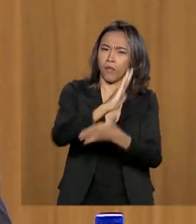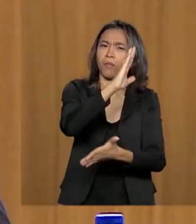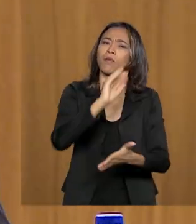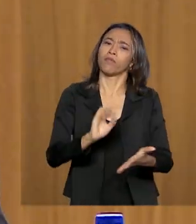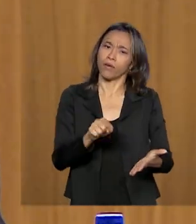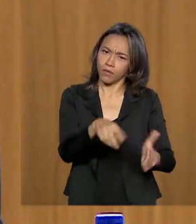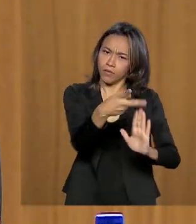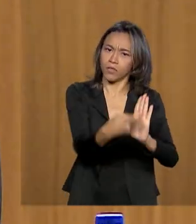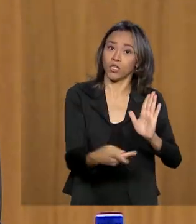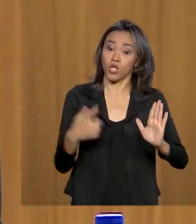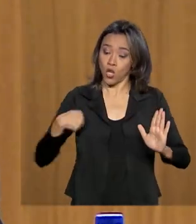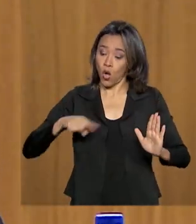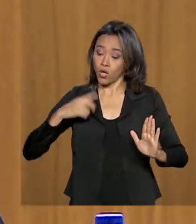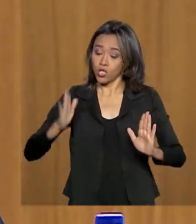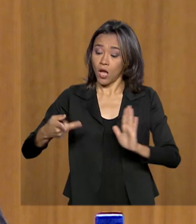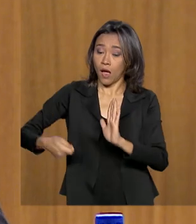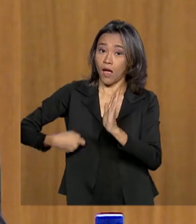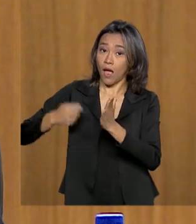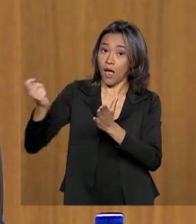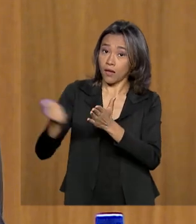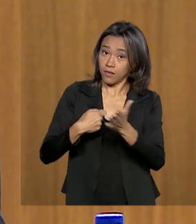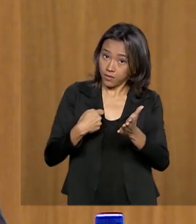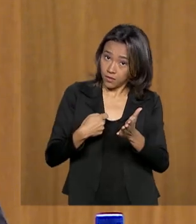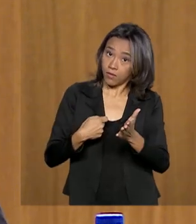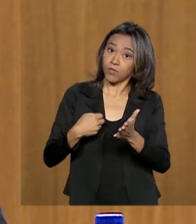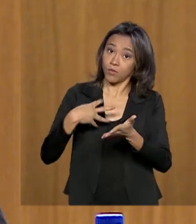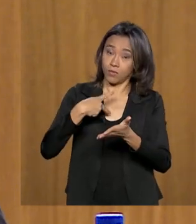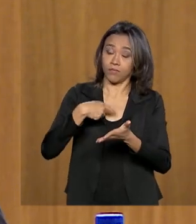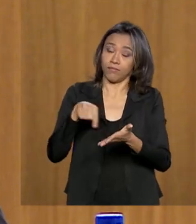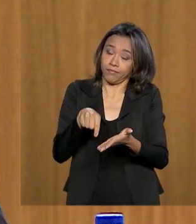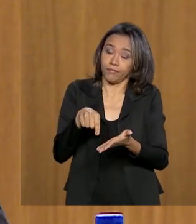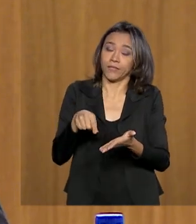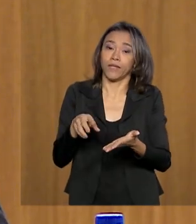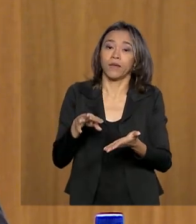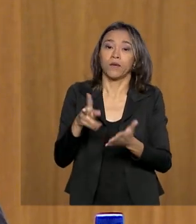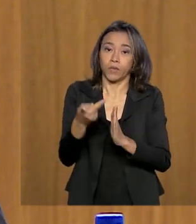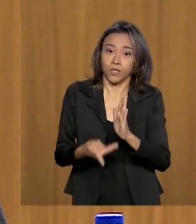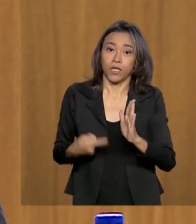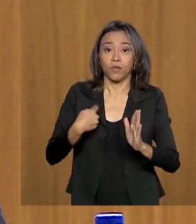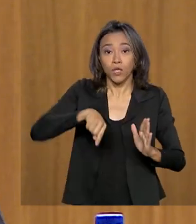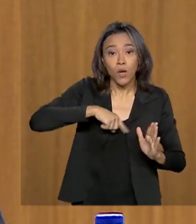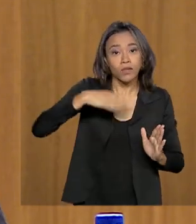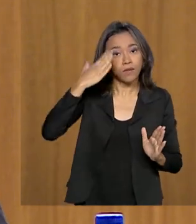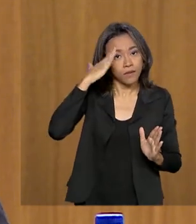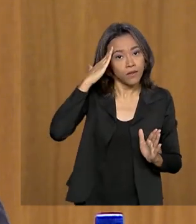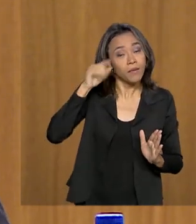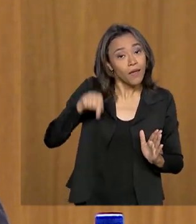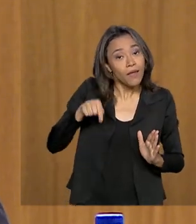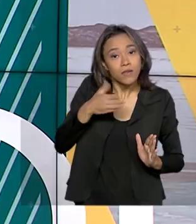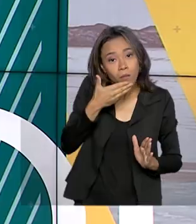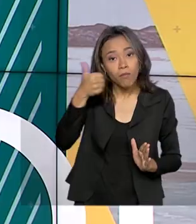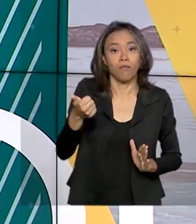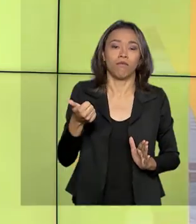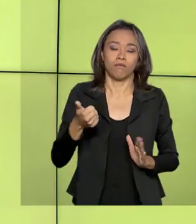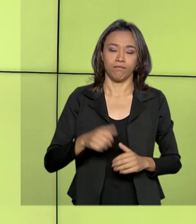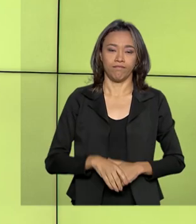Nós assinamos o projeto da Câmara. Então, esse é o projeto que nós entendemos que é o melhor projeto.